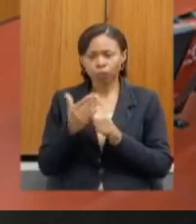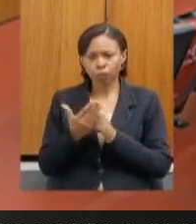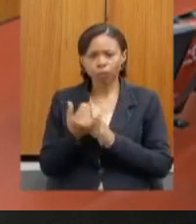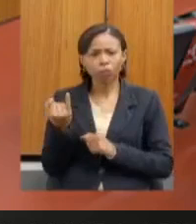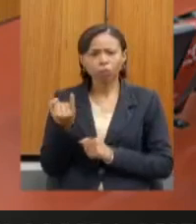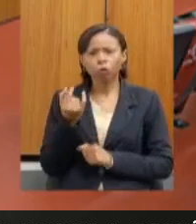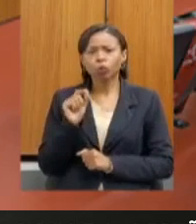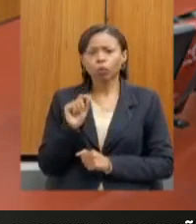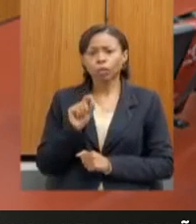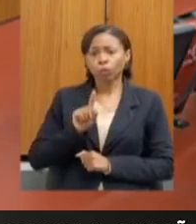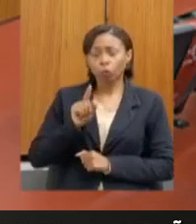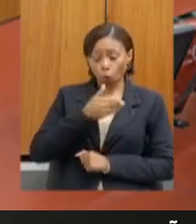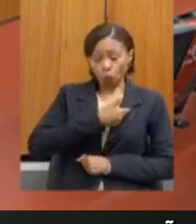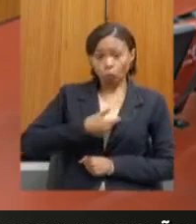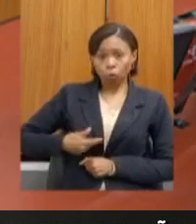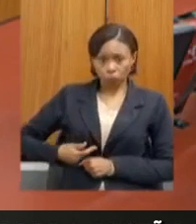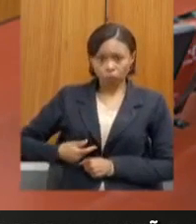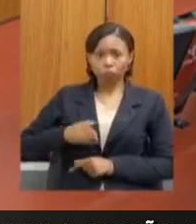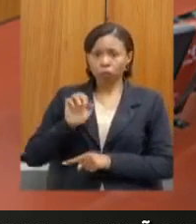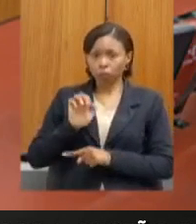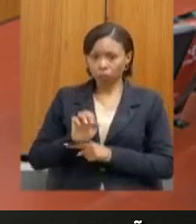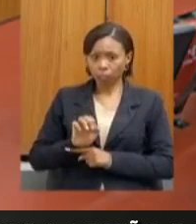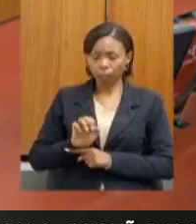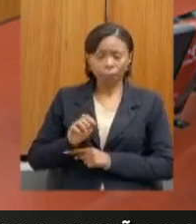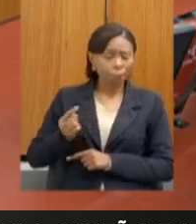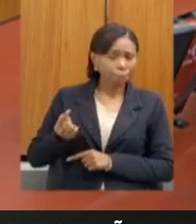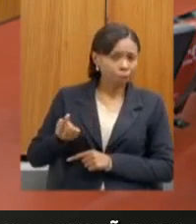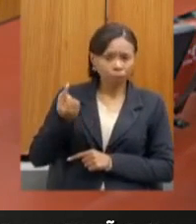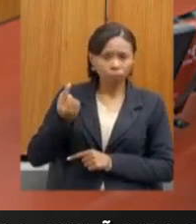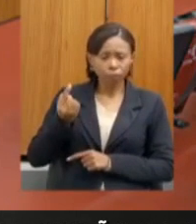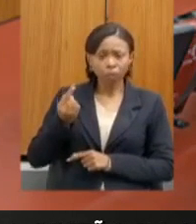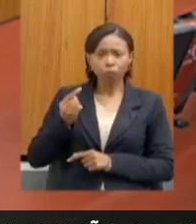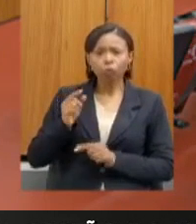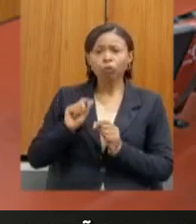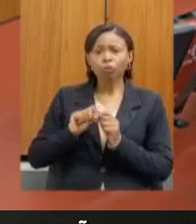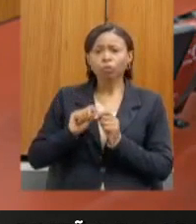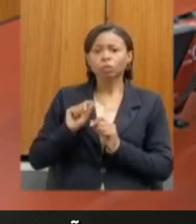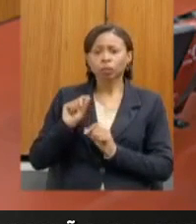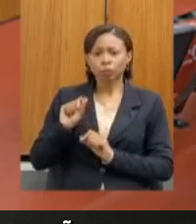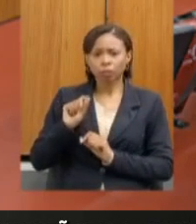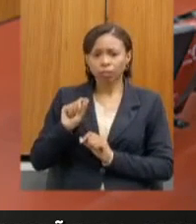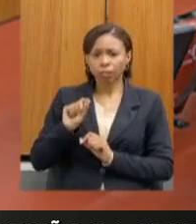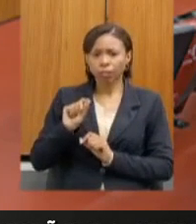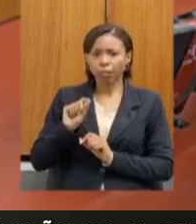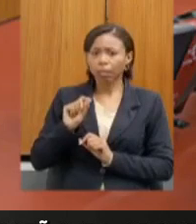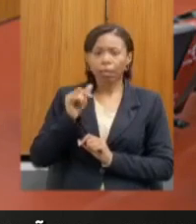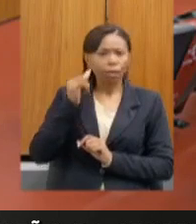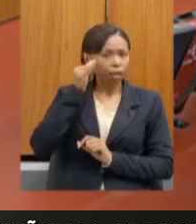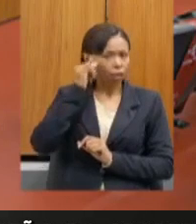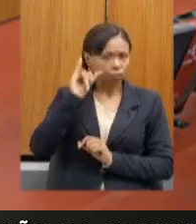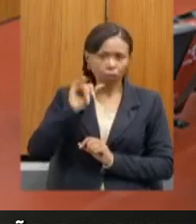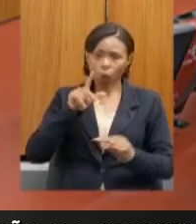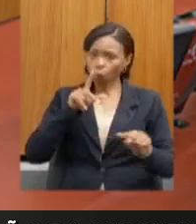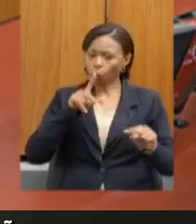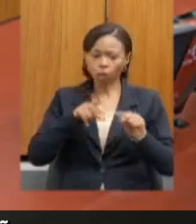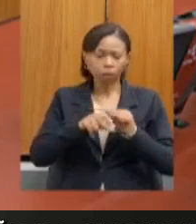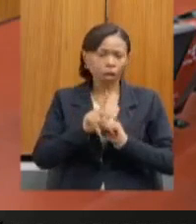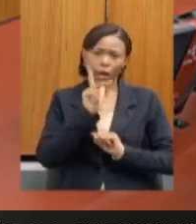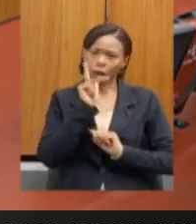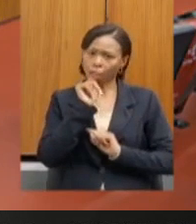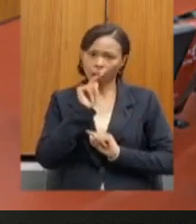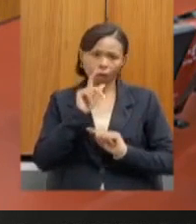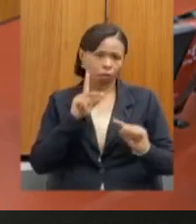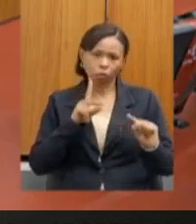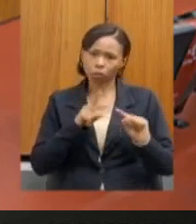medidas do governo do Estado foi determinar não cortar água daquelas